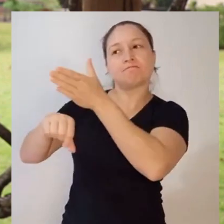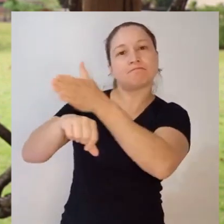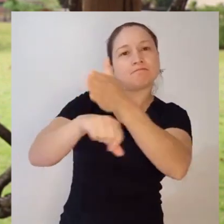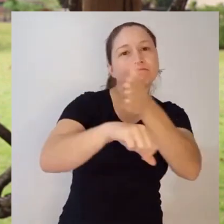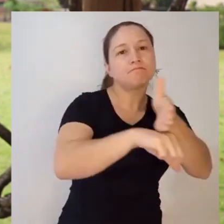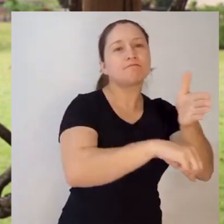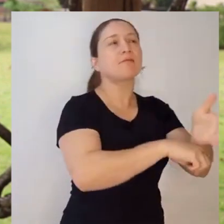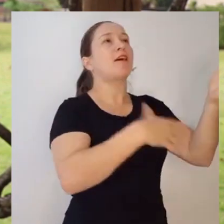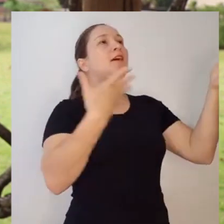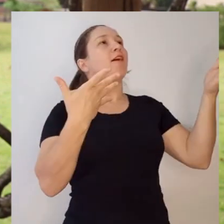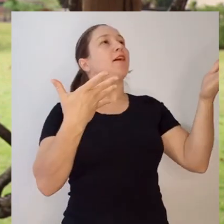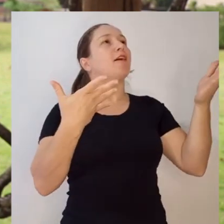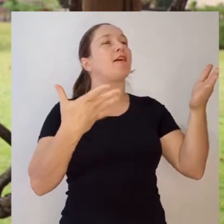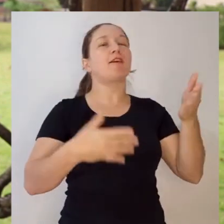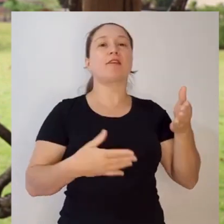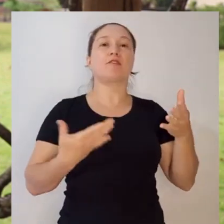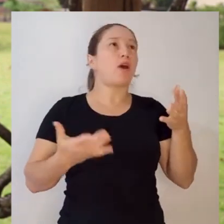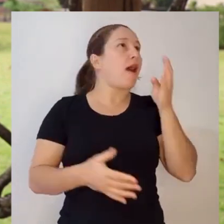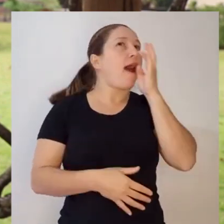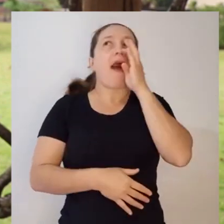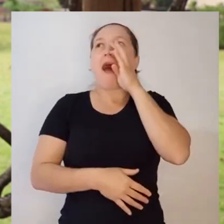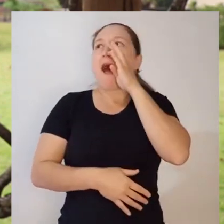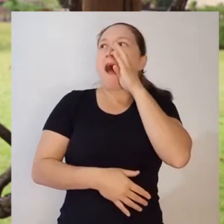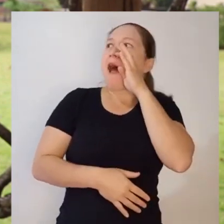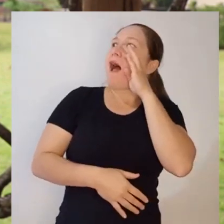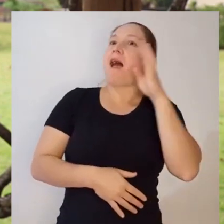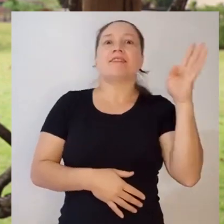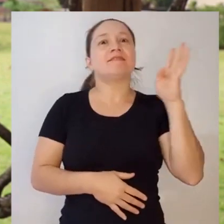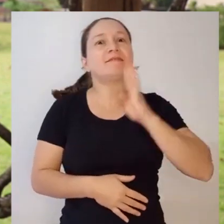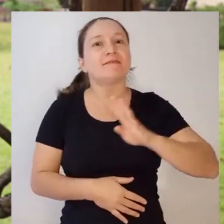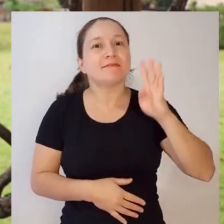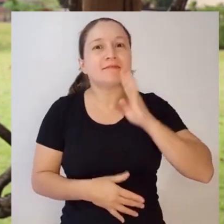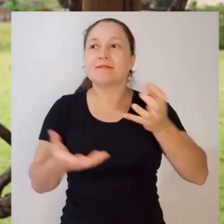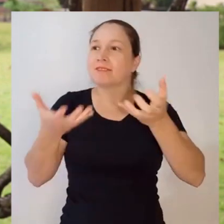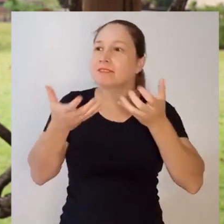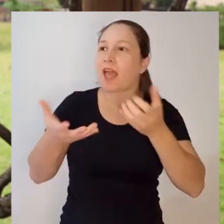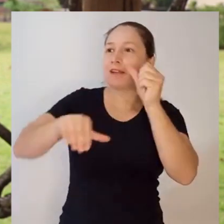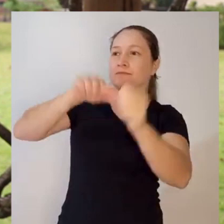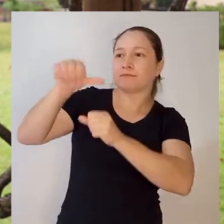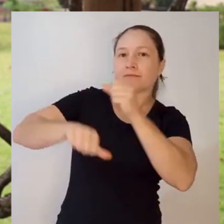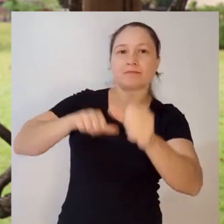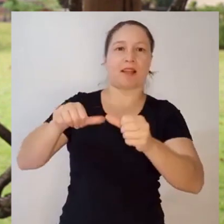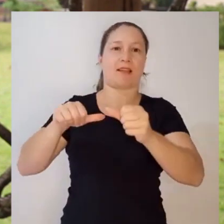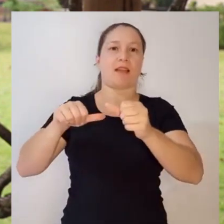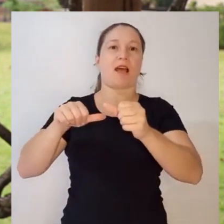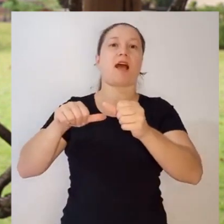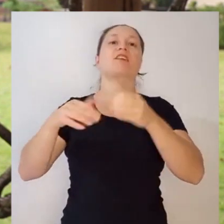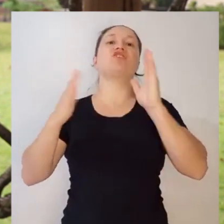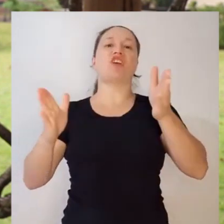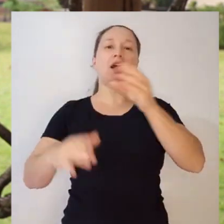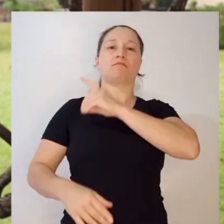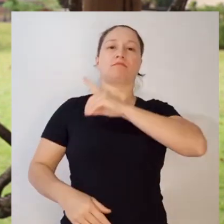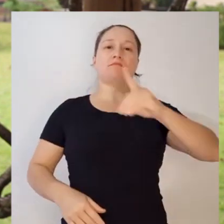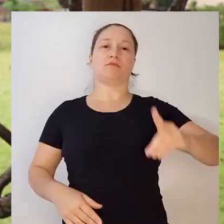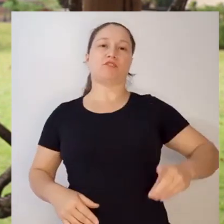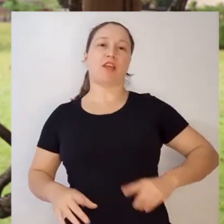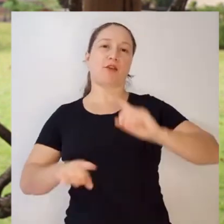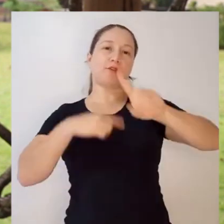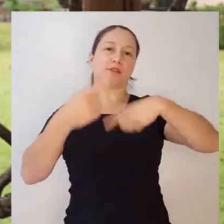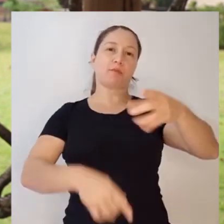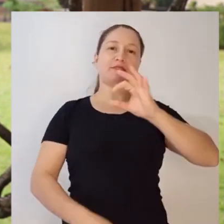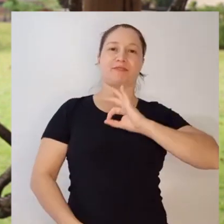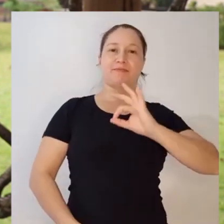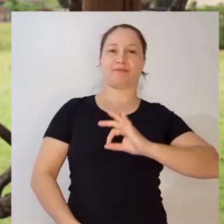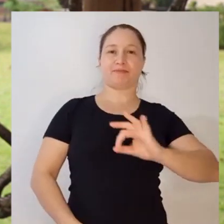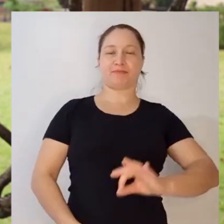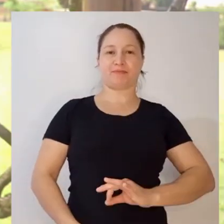conhecendo o seminário me encantei por essa realidade e de lá saí apenas para ser ordenado diácono e posteriormente